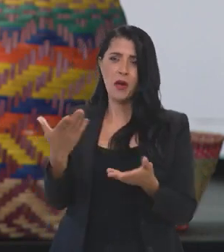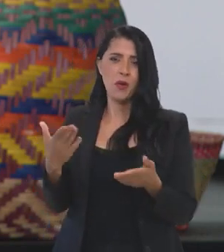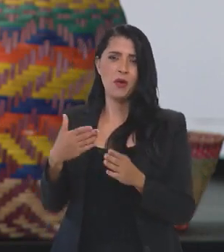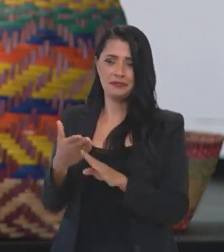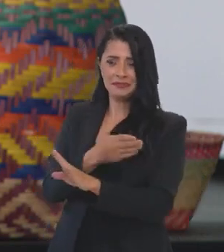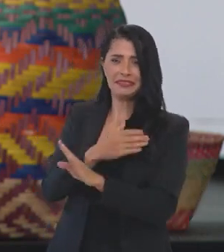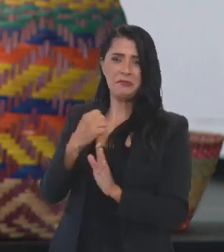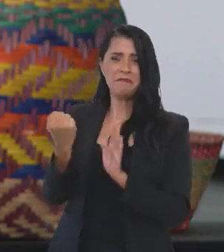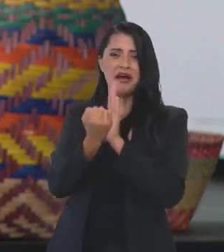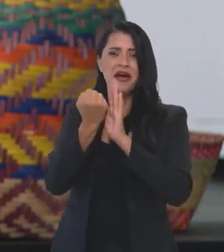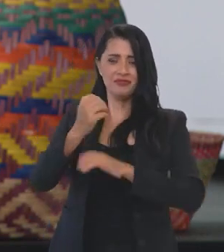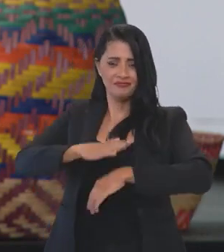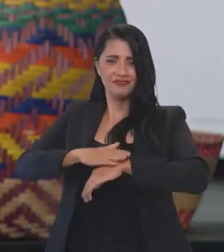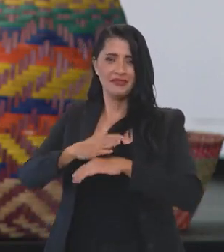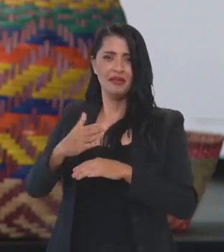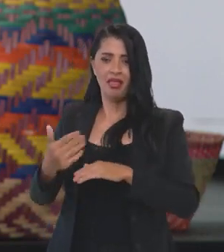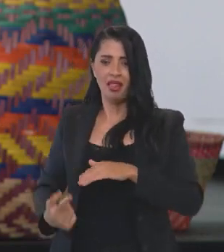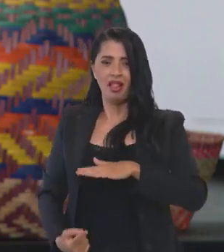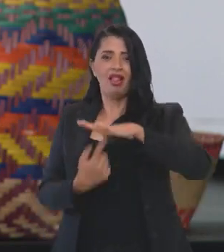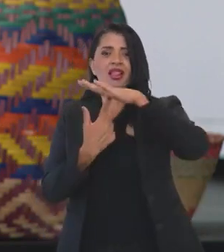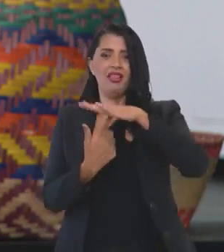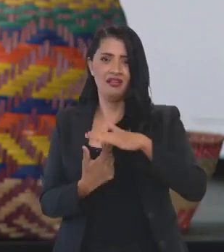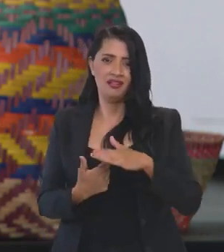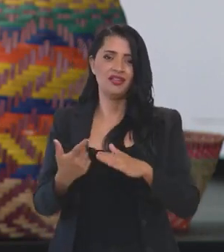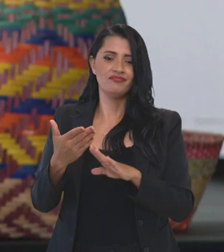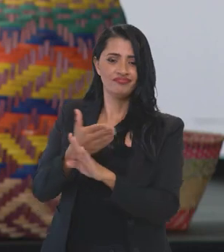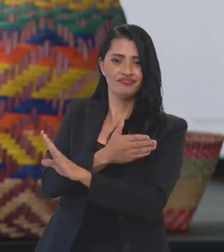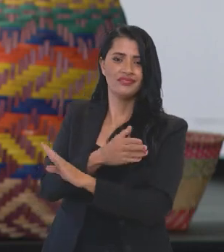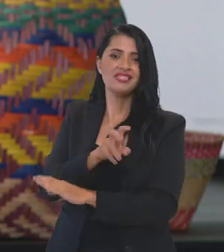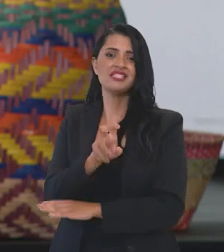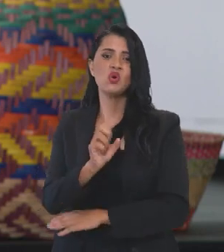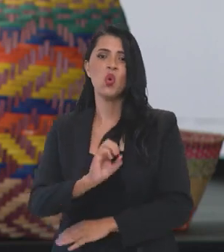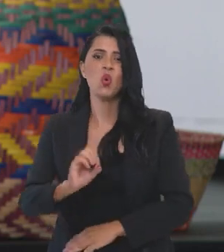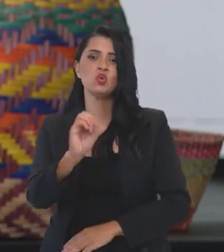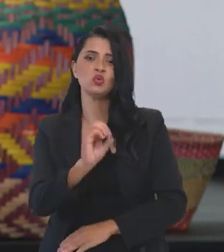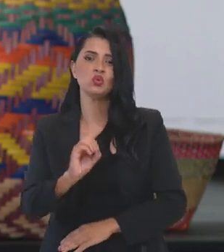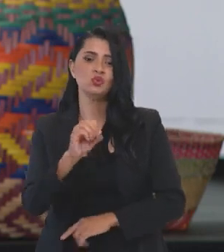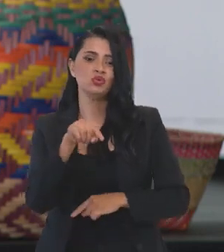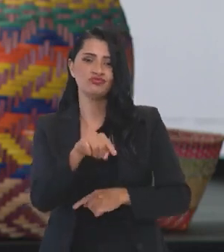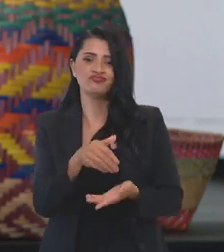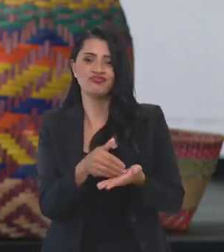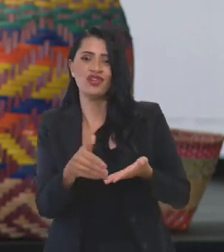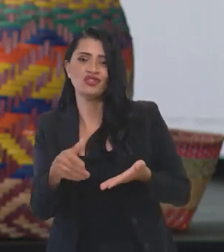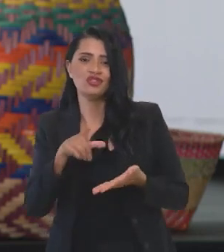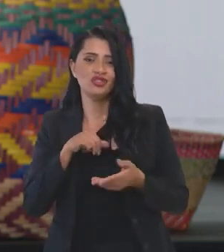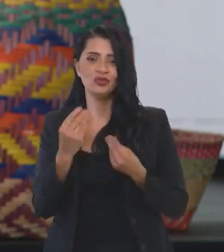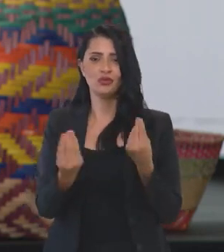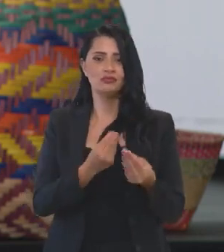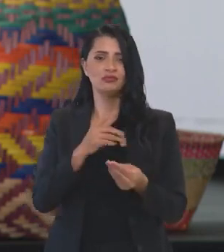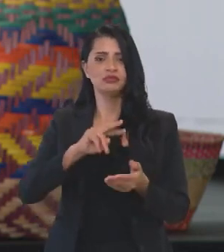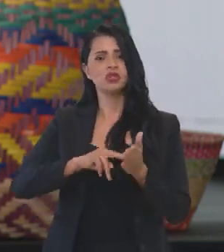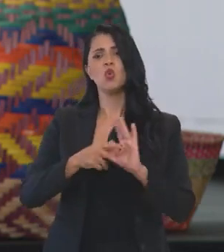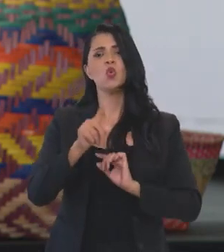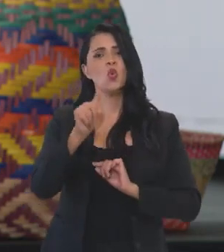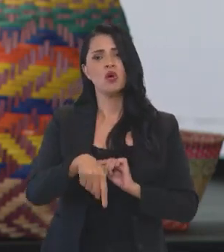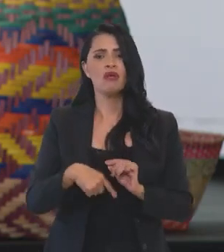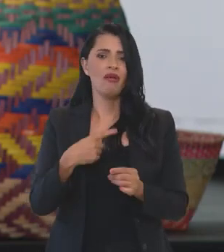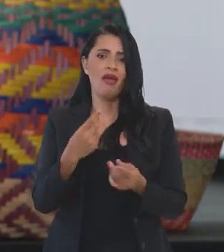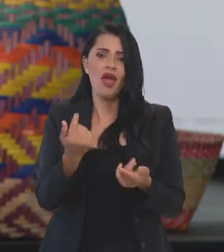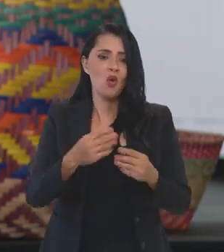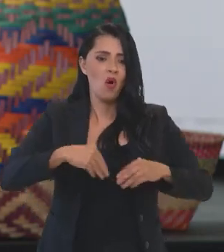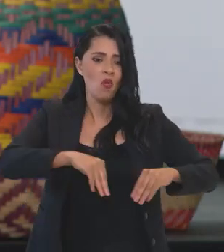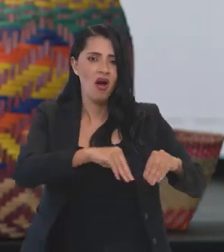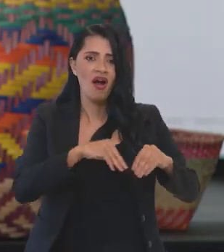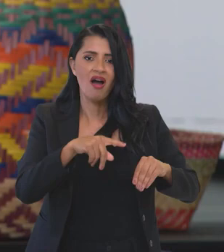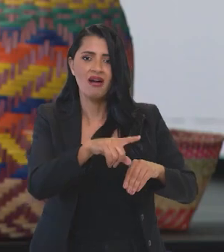um marco temporal, limitaria isso a partir do dia 5 de outubro, o que significaria é